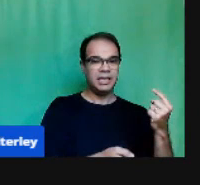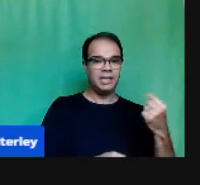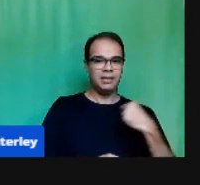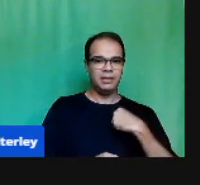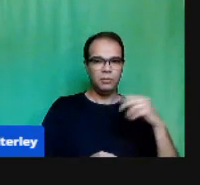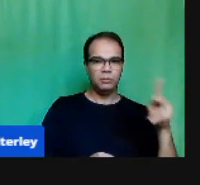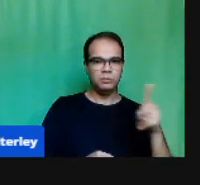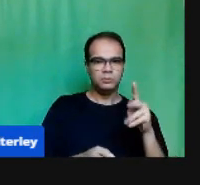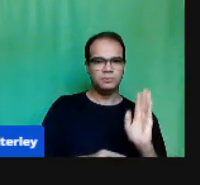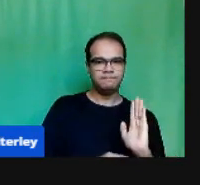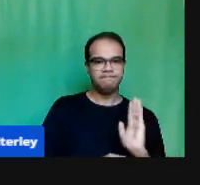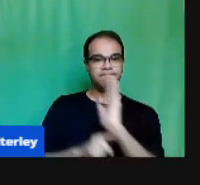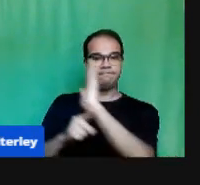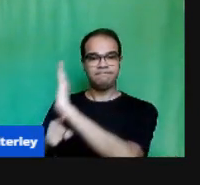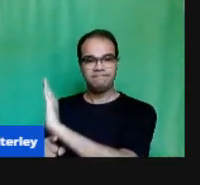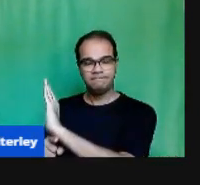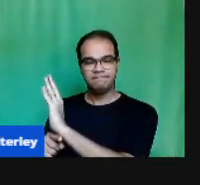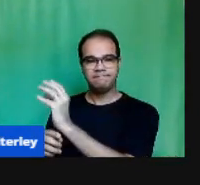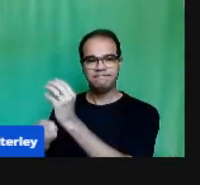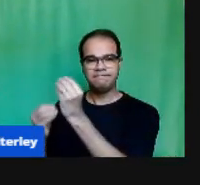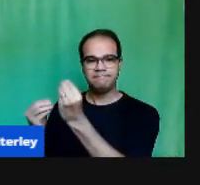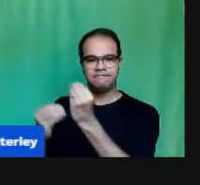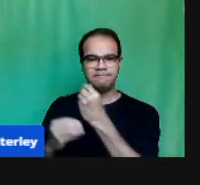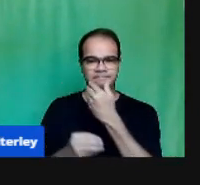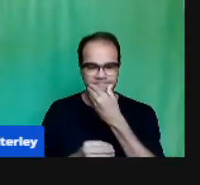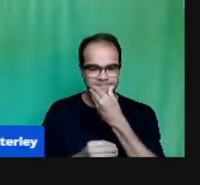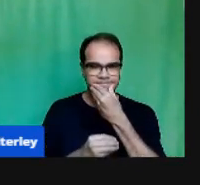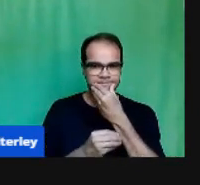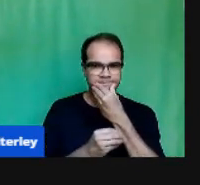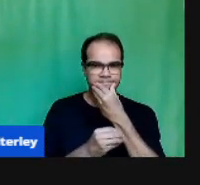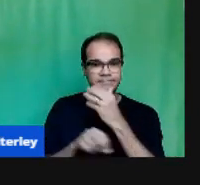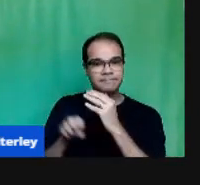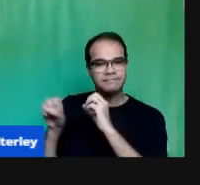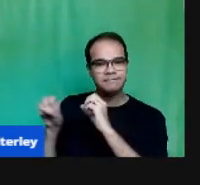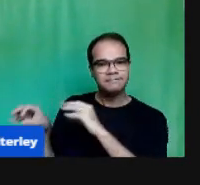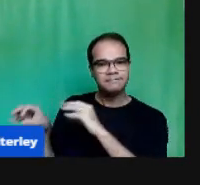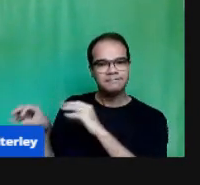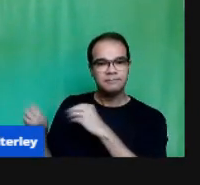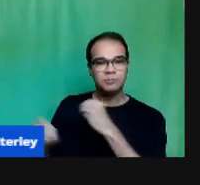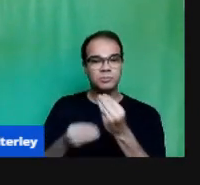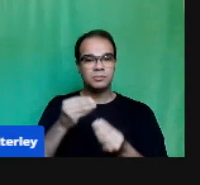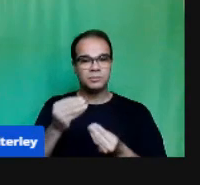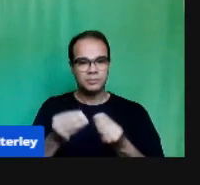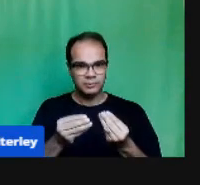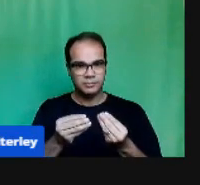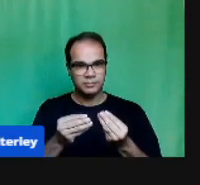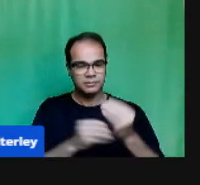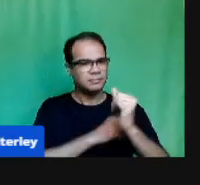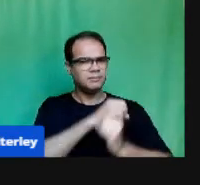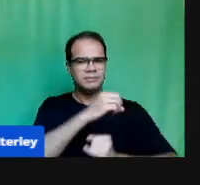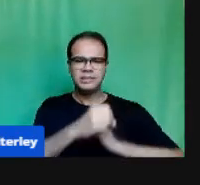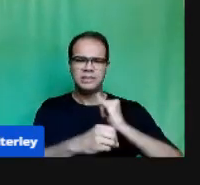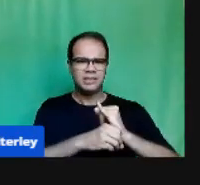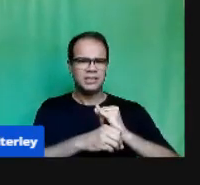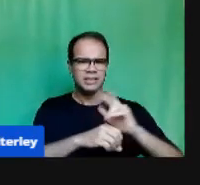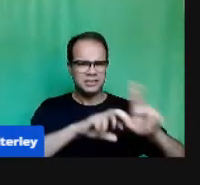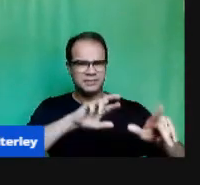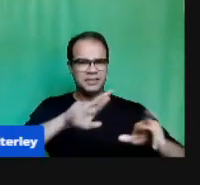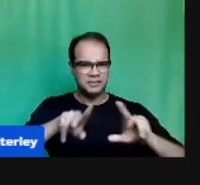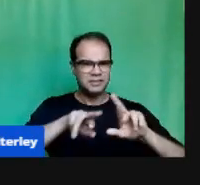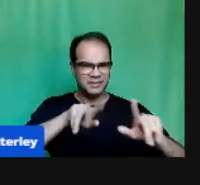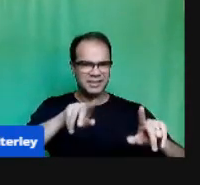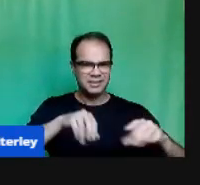todo tempo Como utilizar As tecnologias Para aprenderem E ensinar